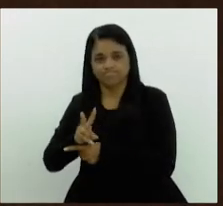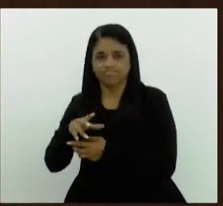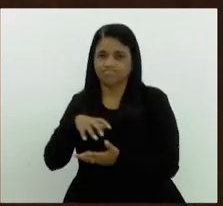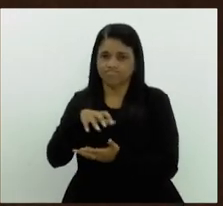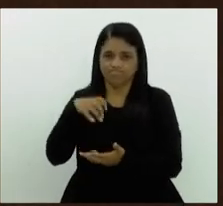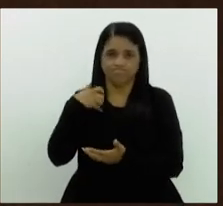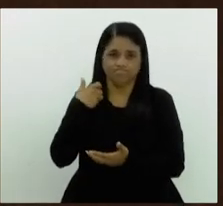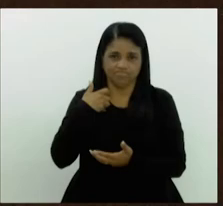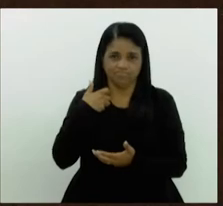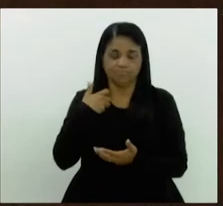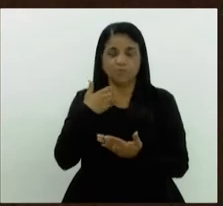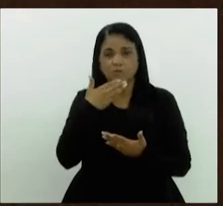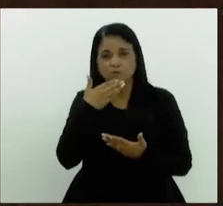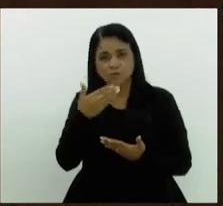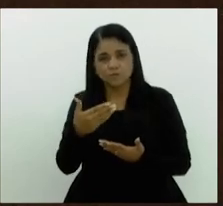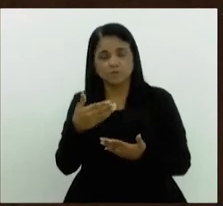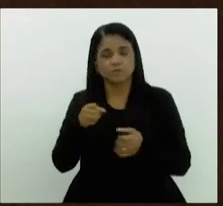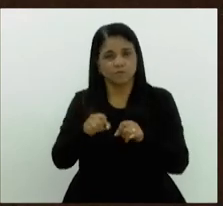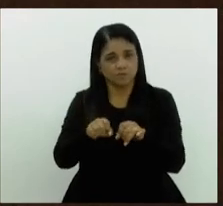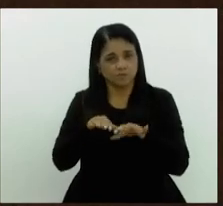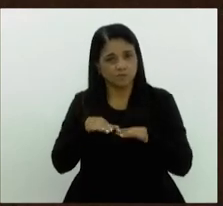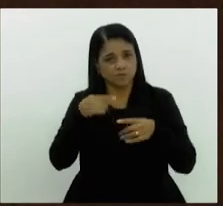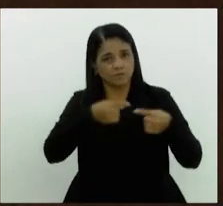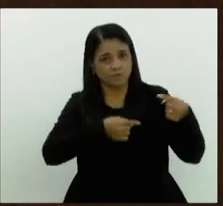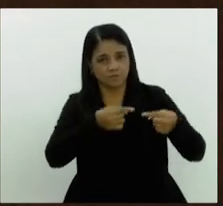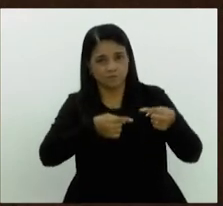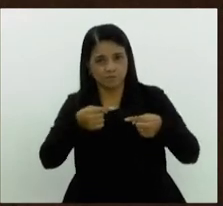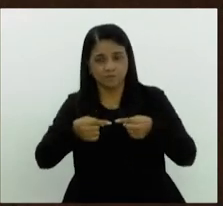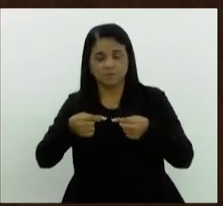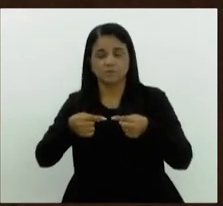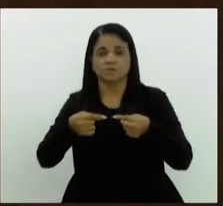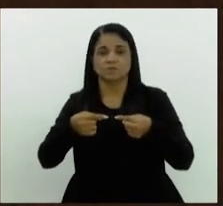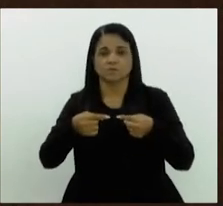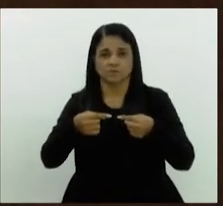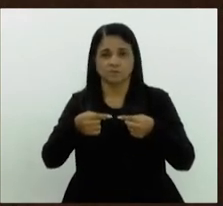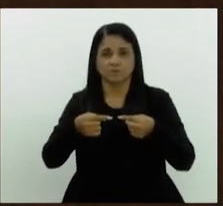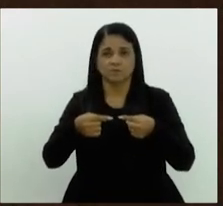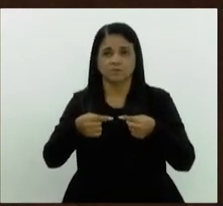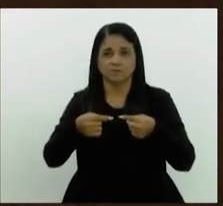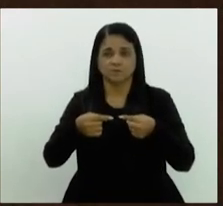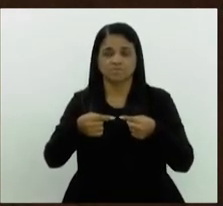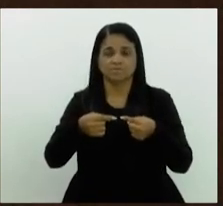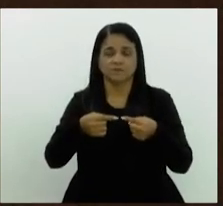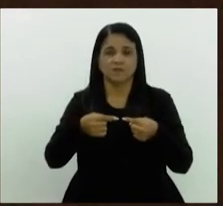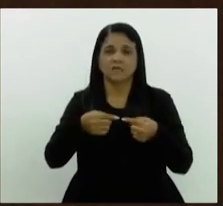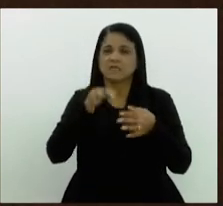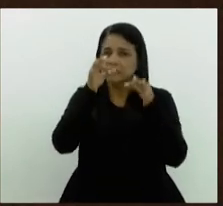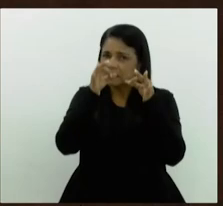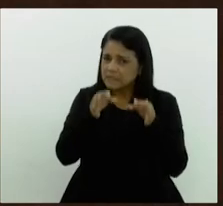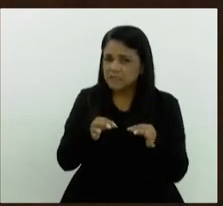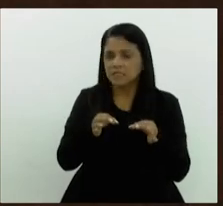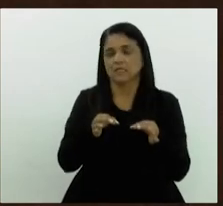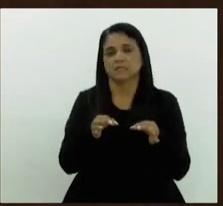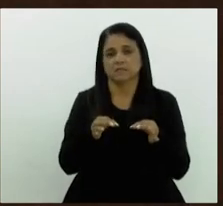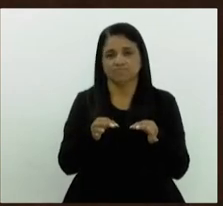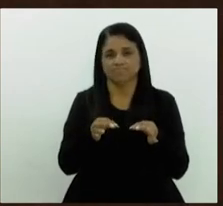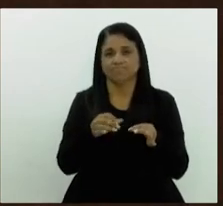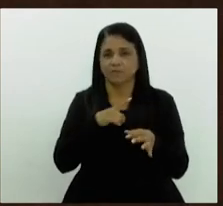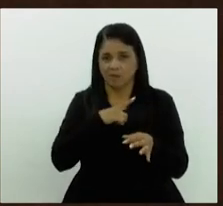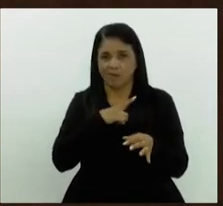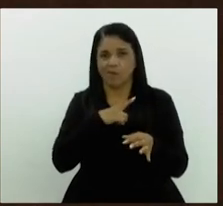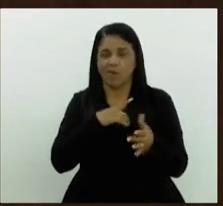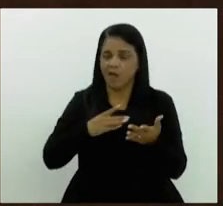encarecidamente que a Assembleia traga essa discussão aqui para o plenário que eu tenho absoluta certeza que será